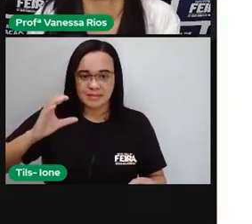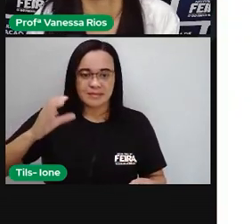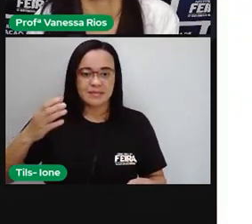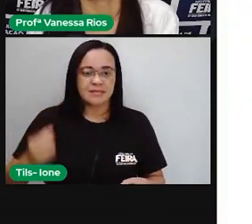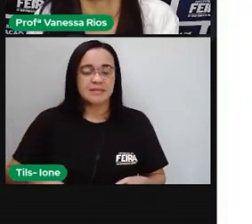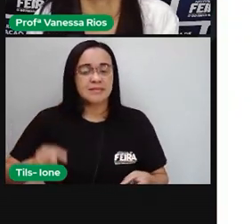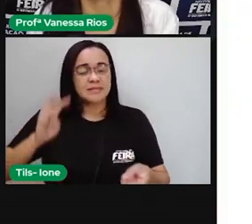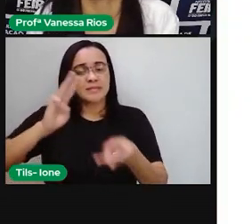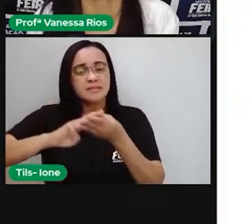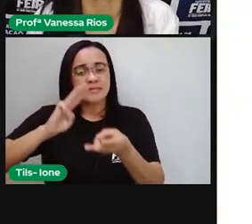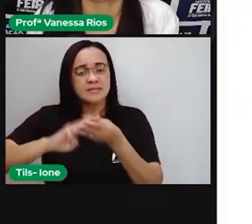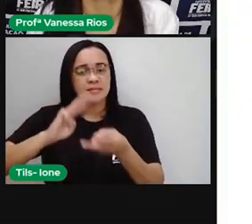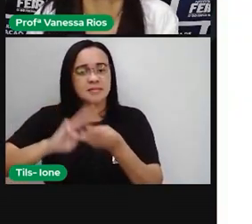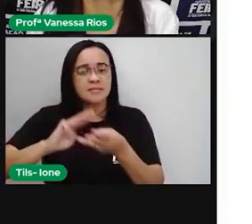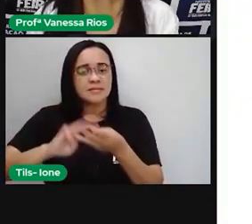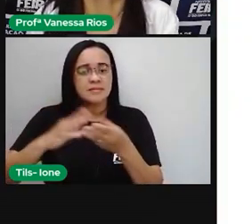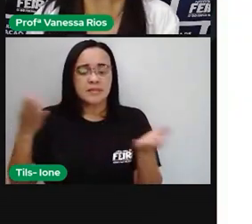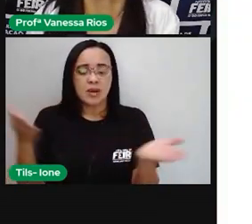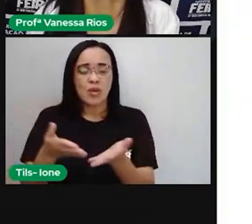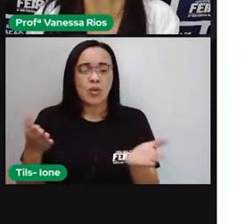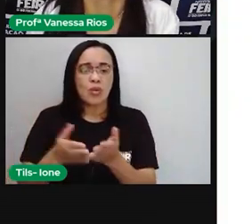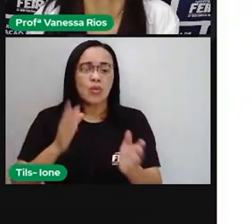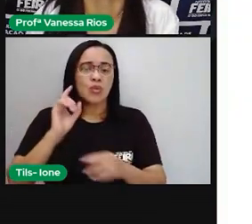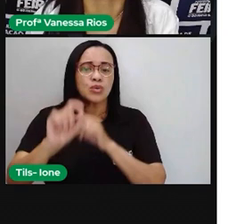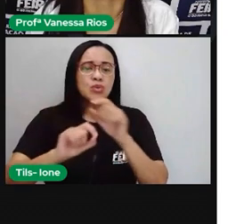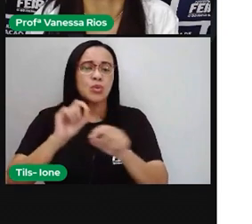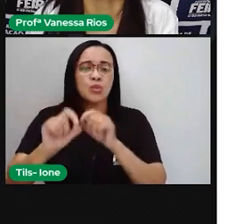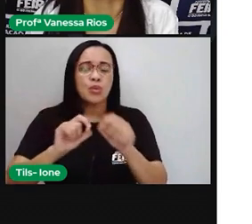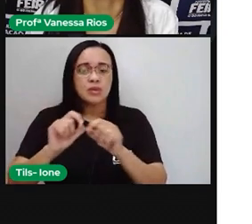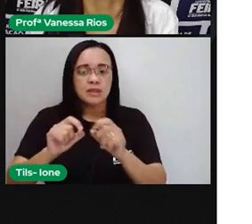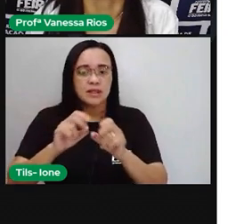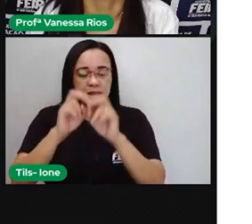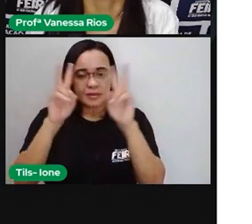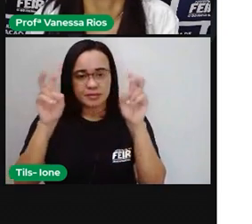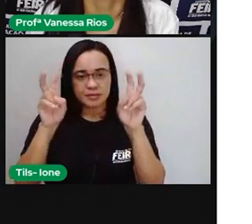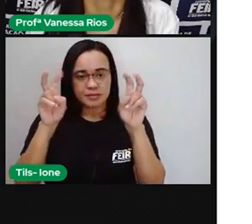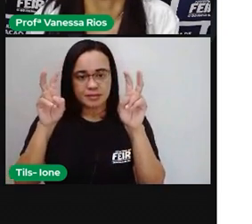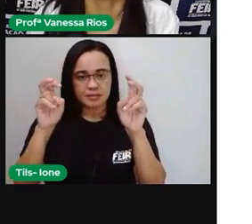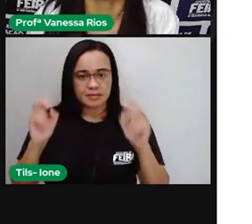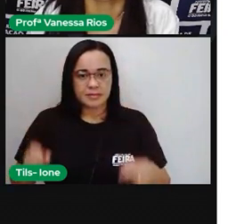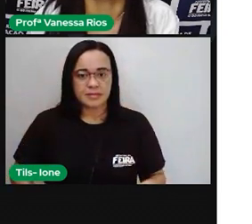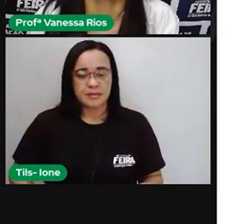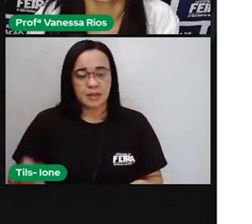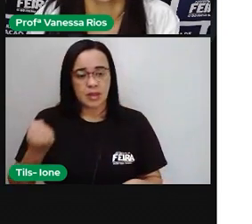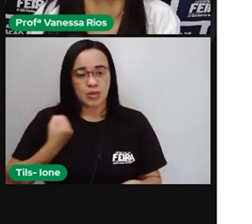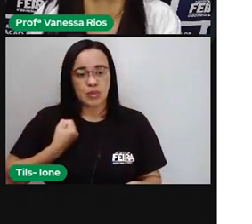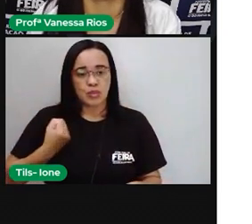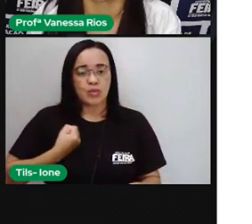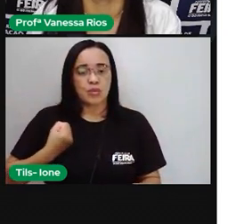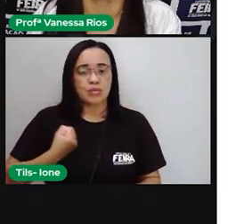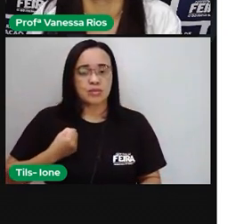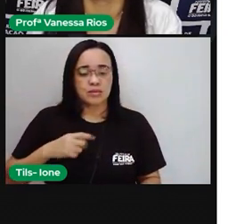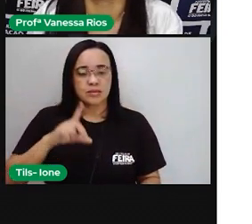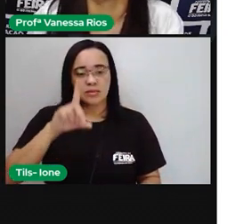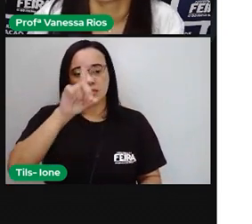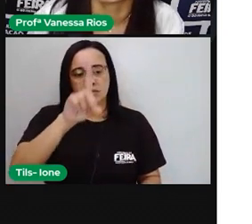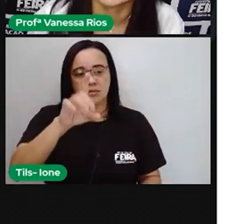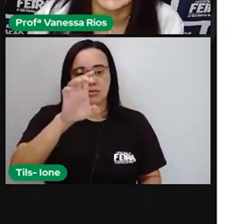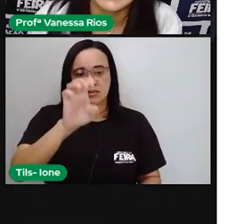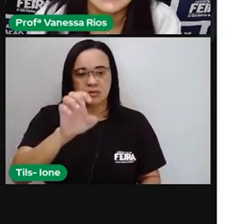Matemática e Ciências Naturais, nós vamos estudar sobre números decimais.